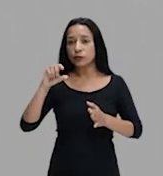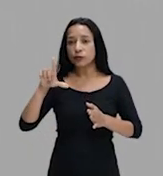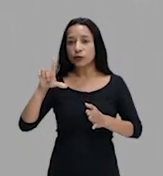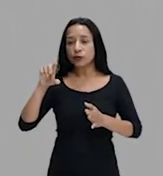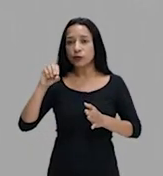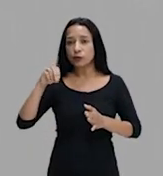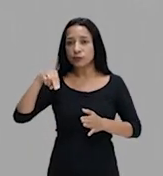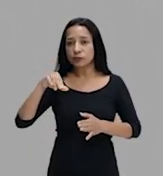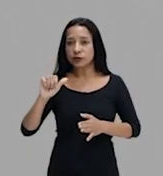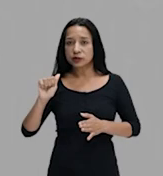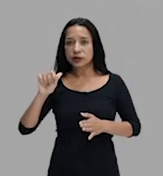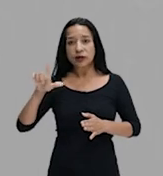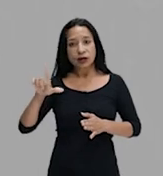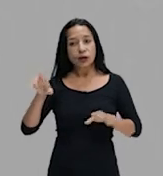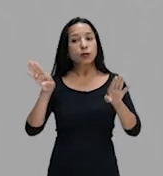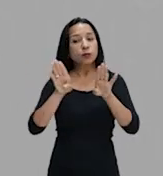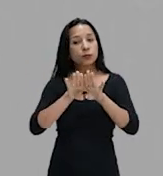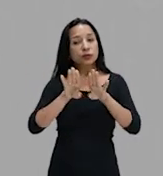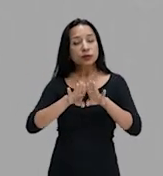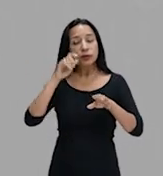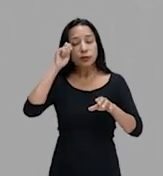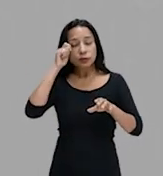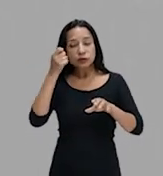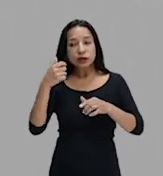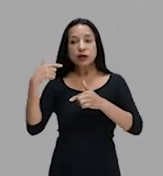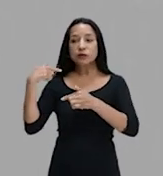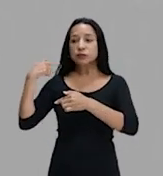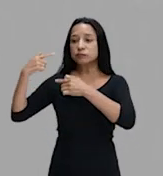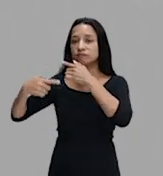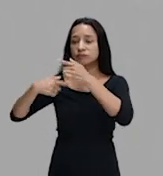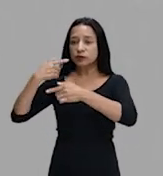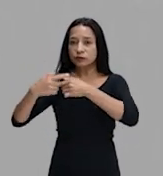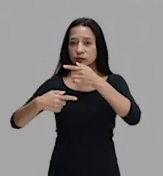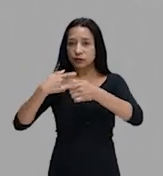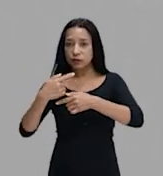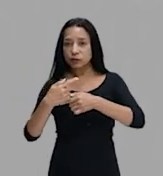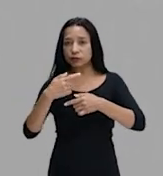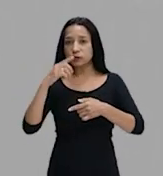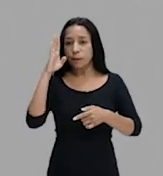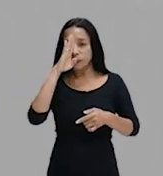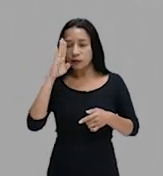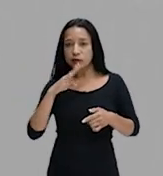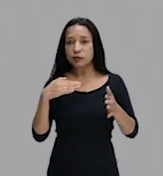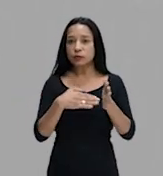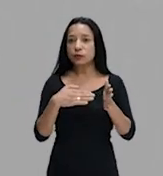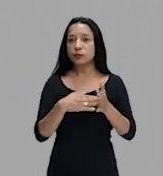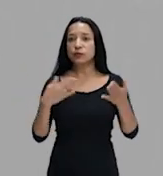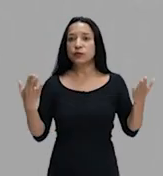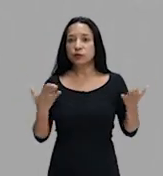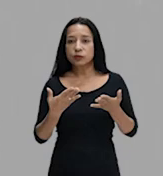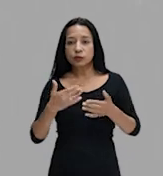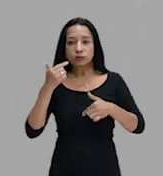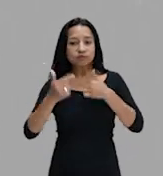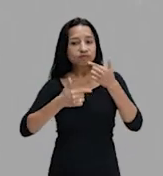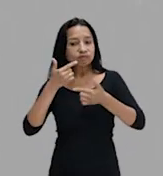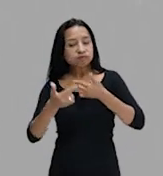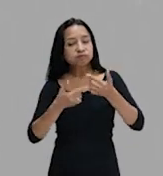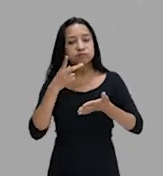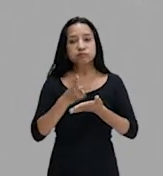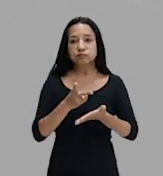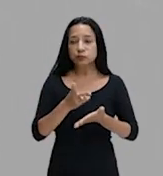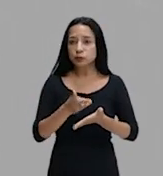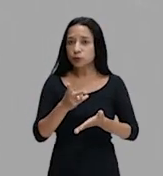descendentes, os afro-brasileiros, que até hoje essa luta continua